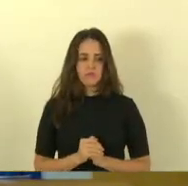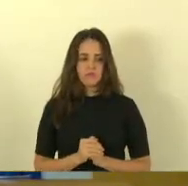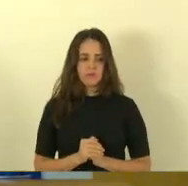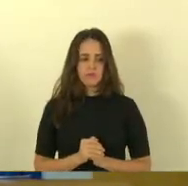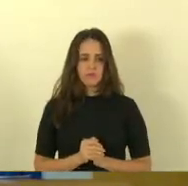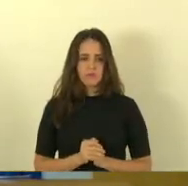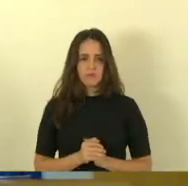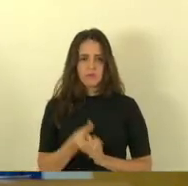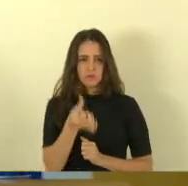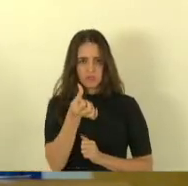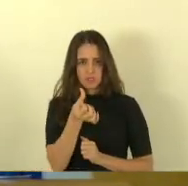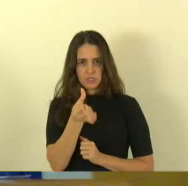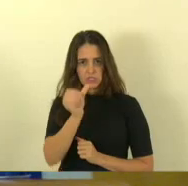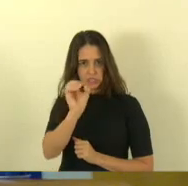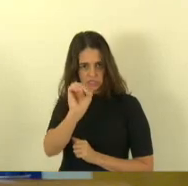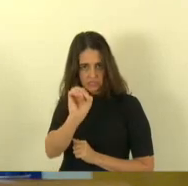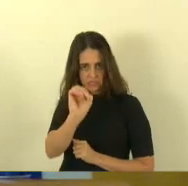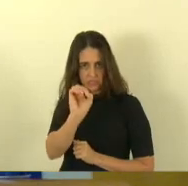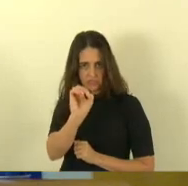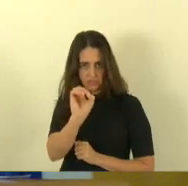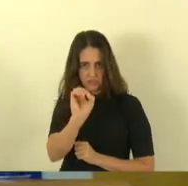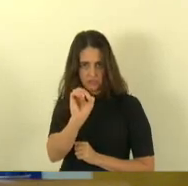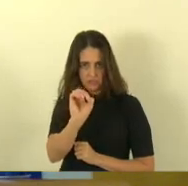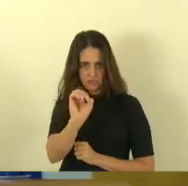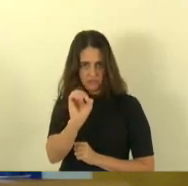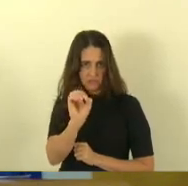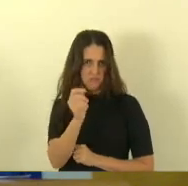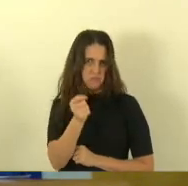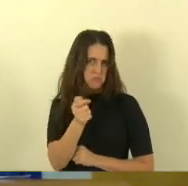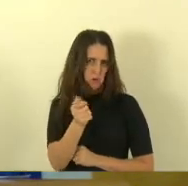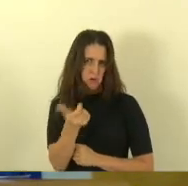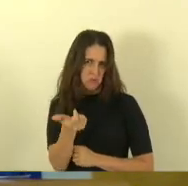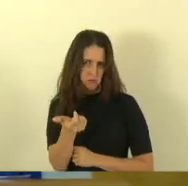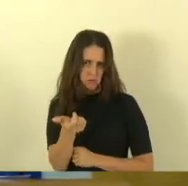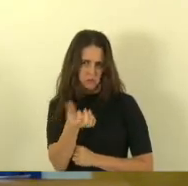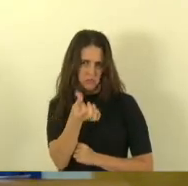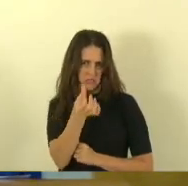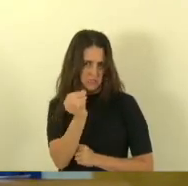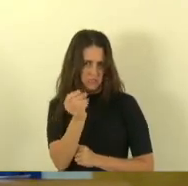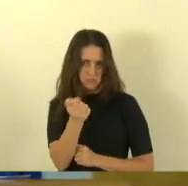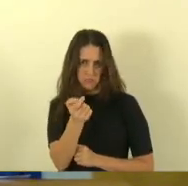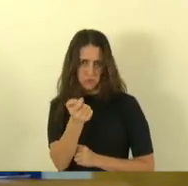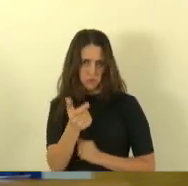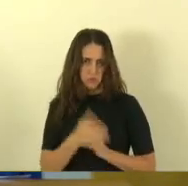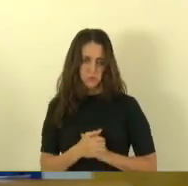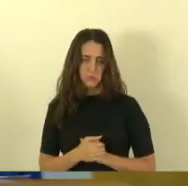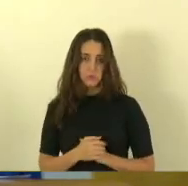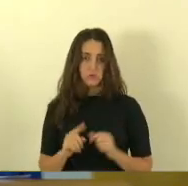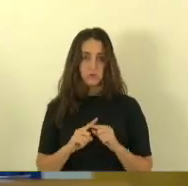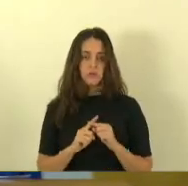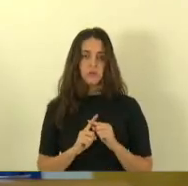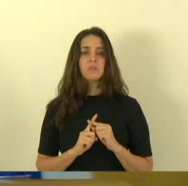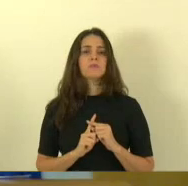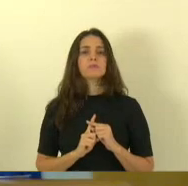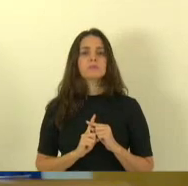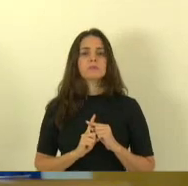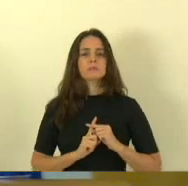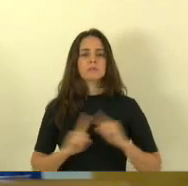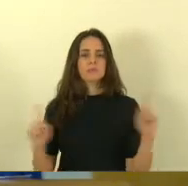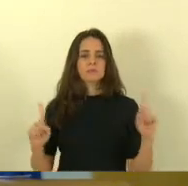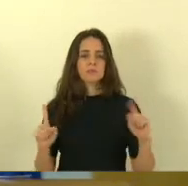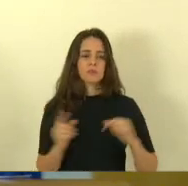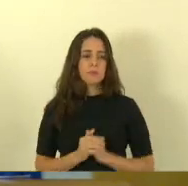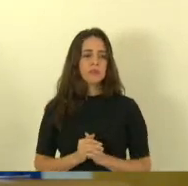60 não é muita gente é pouca gente mas é fundamental para que